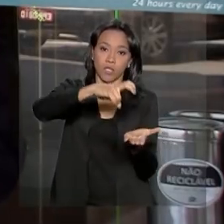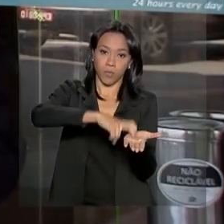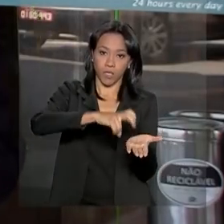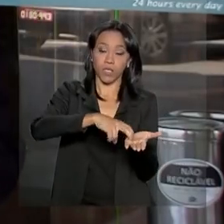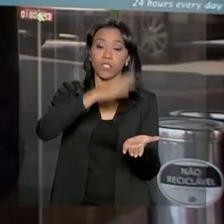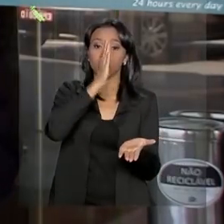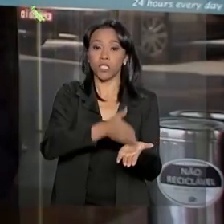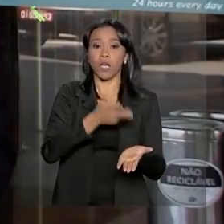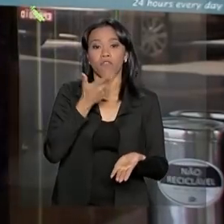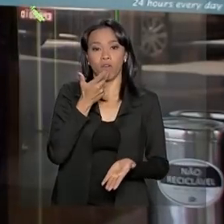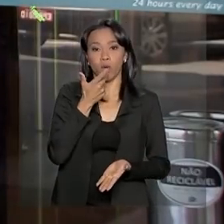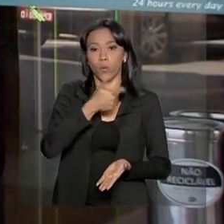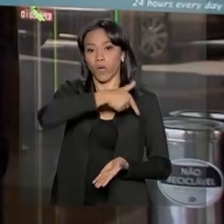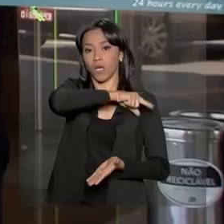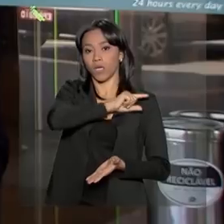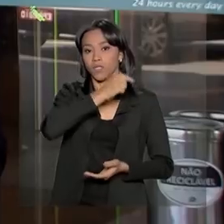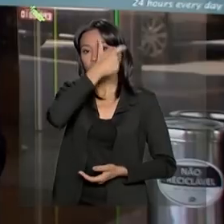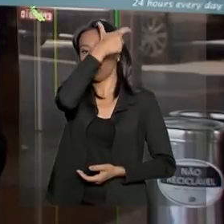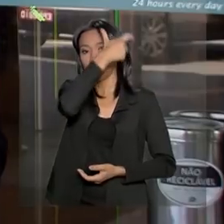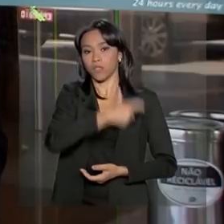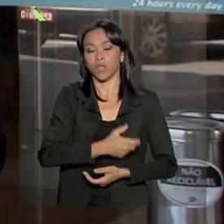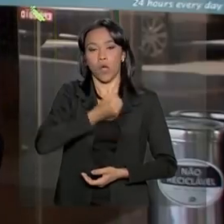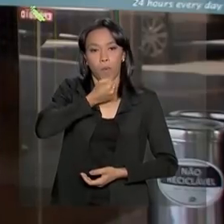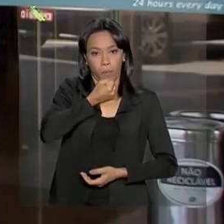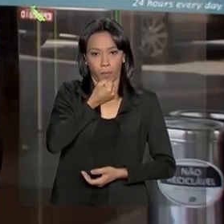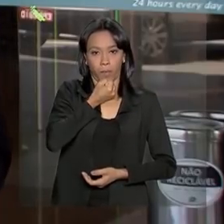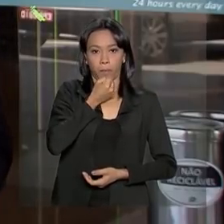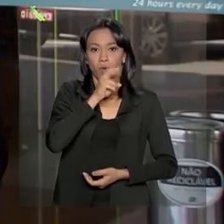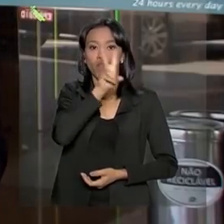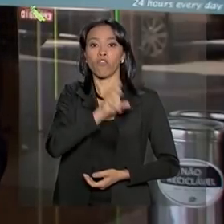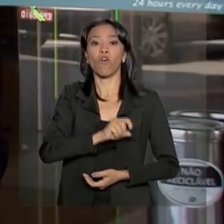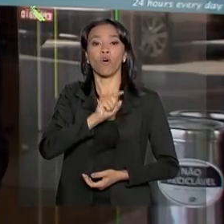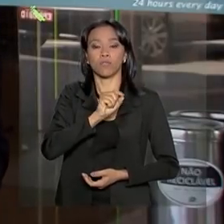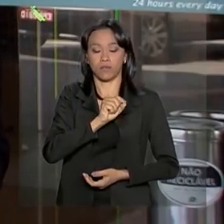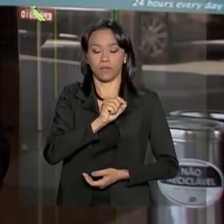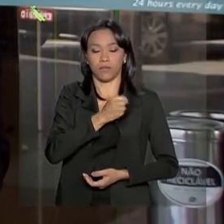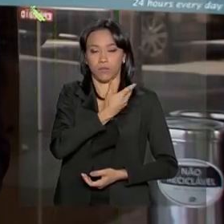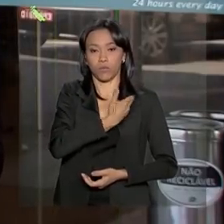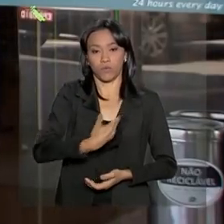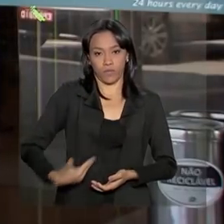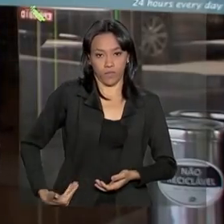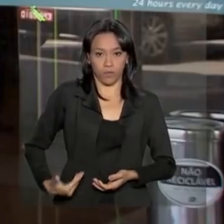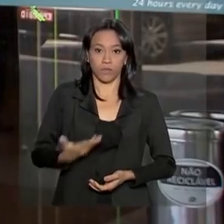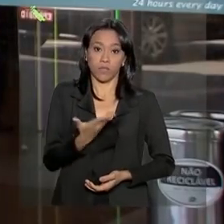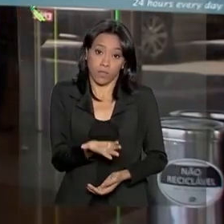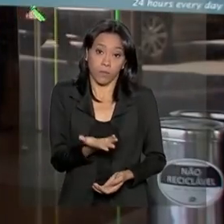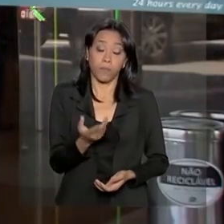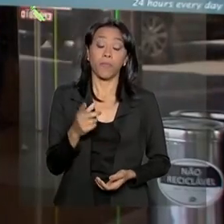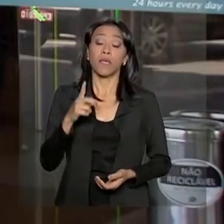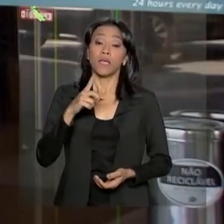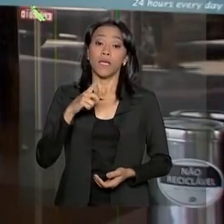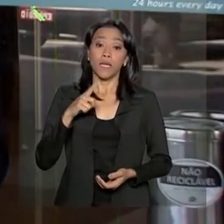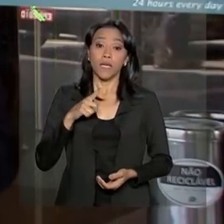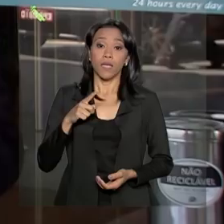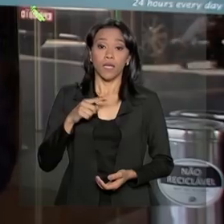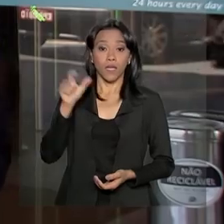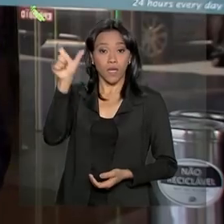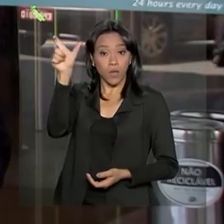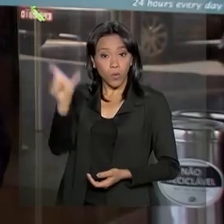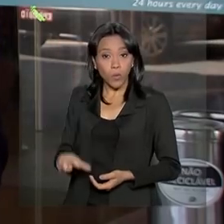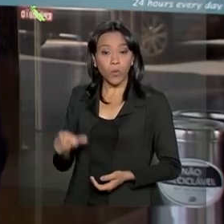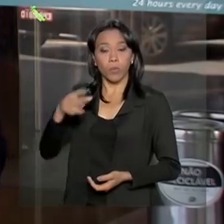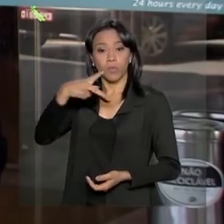porta-voz da presidência da República, Otávio Rego Barros. O presidente hoje pela manhã caminhou com o auxílio da